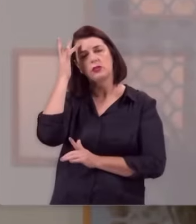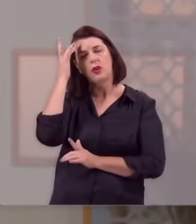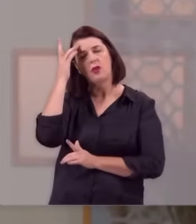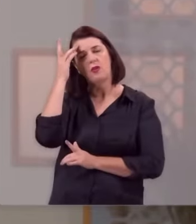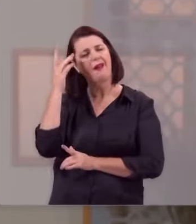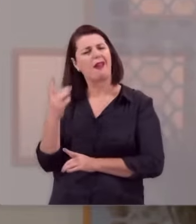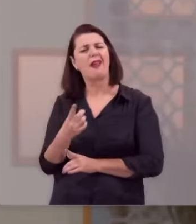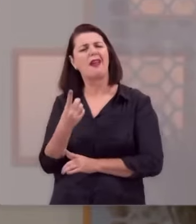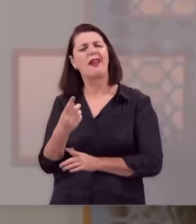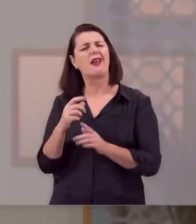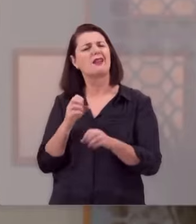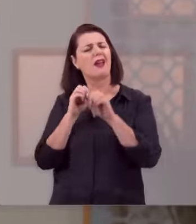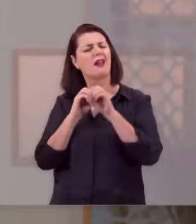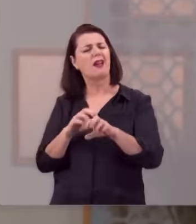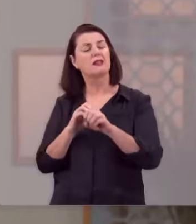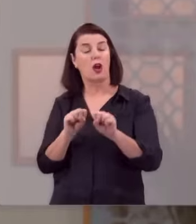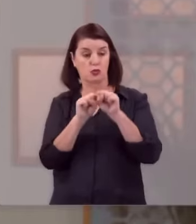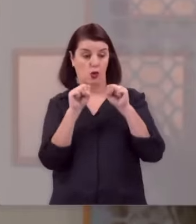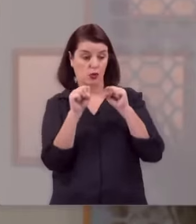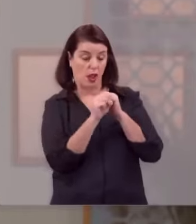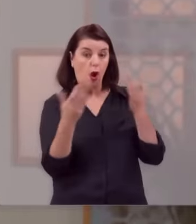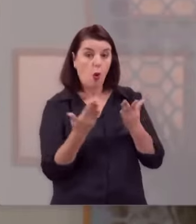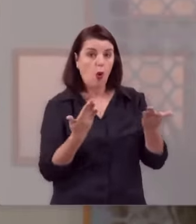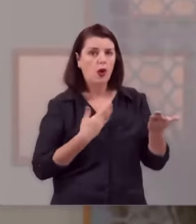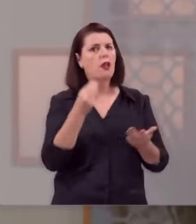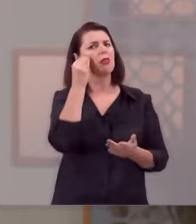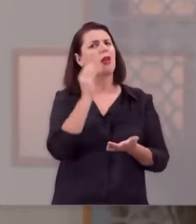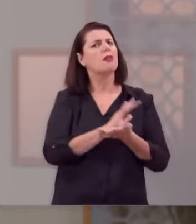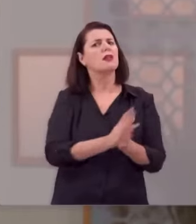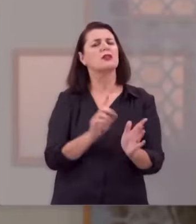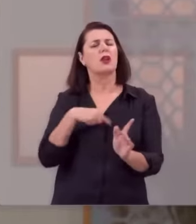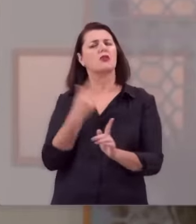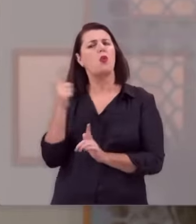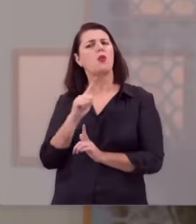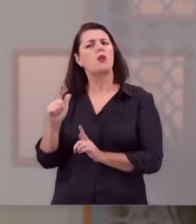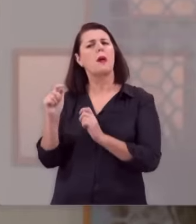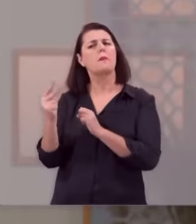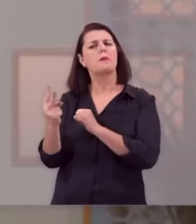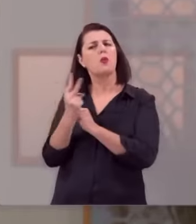eternos que a sociedade hoje tenta destruir, mas nós precisamos preservá-los.